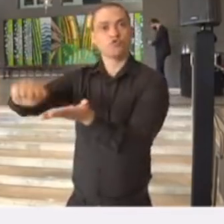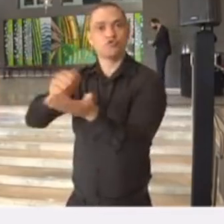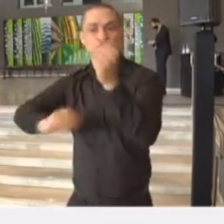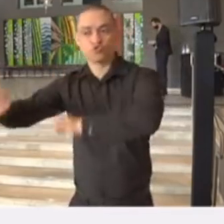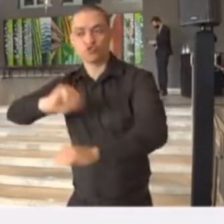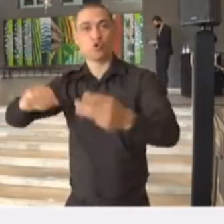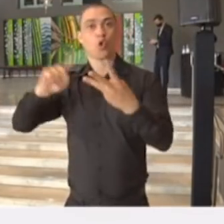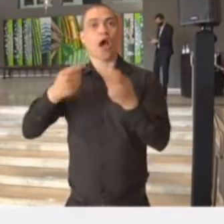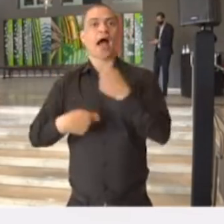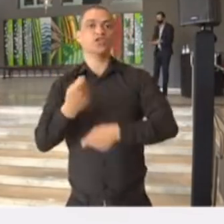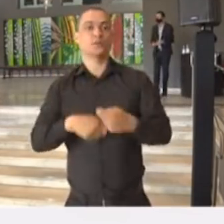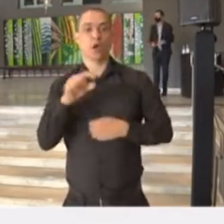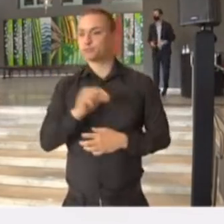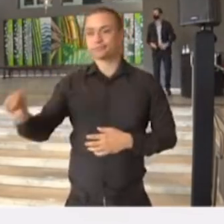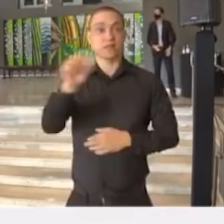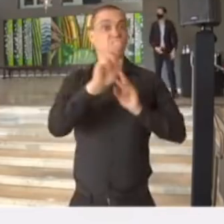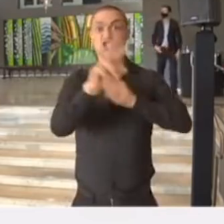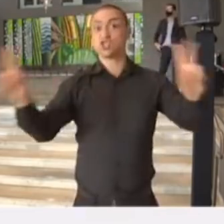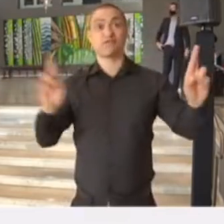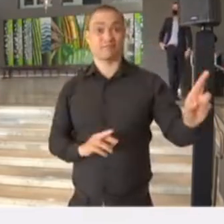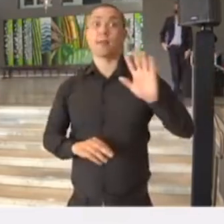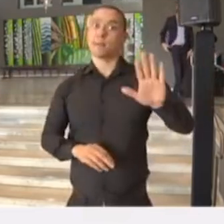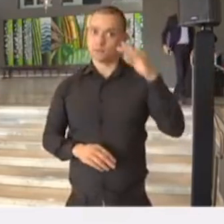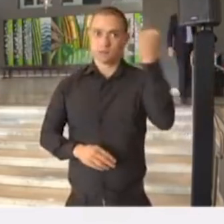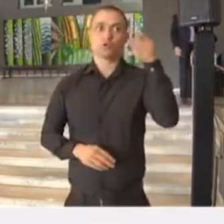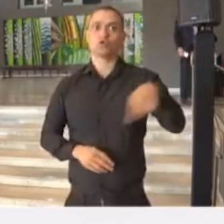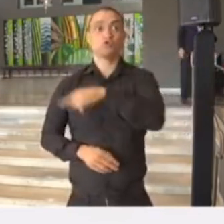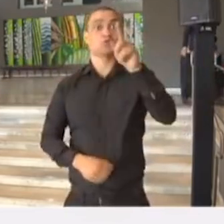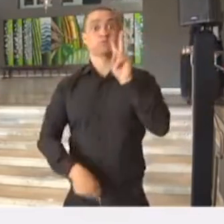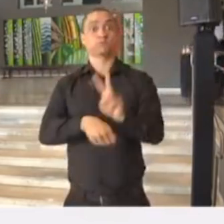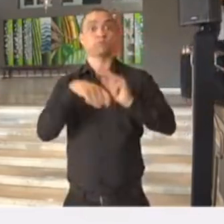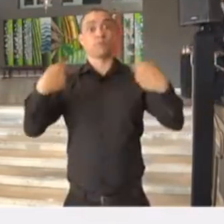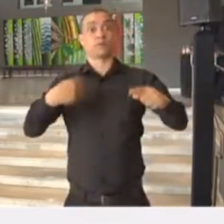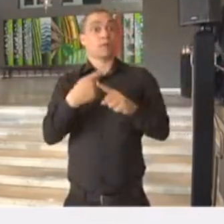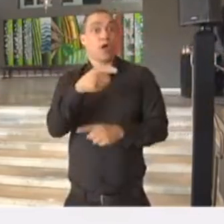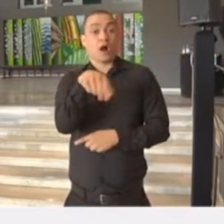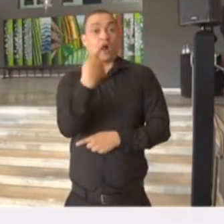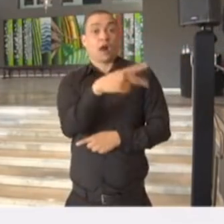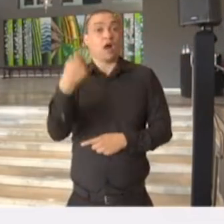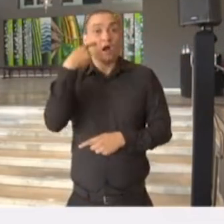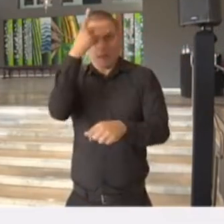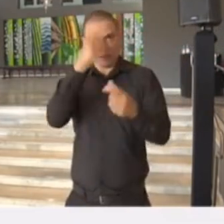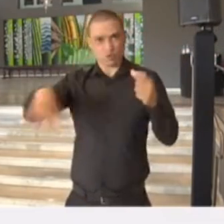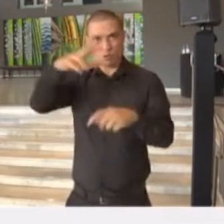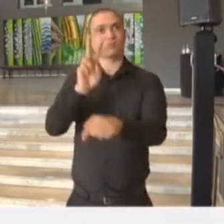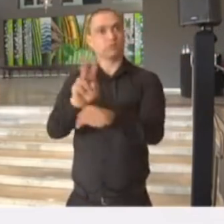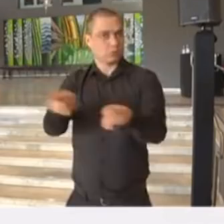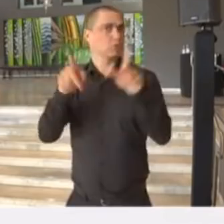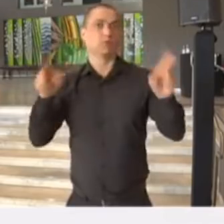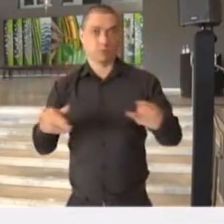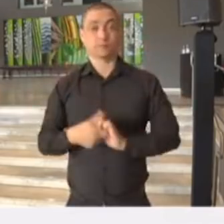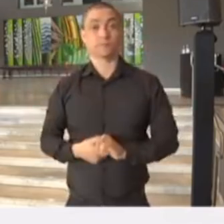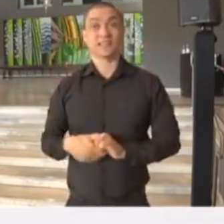administrativos, com perfis diferentes, mas que são fundamentais estarem protegidos, até para que protejam também as pessoas. O uso